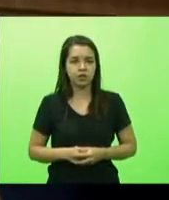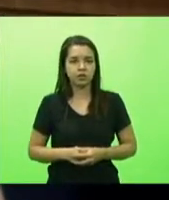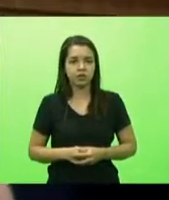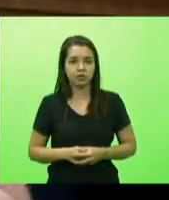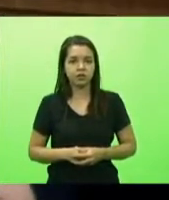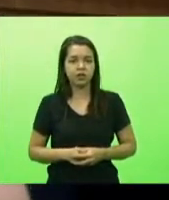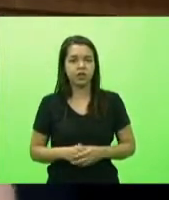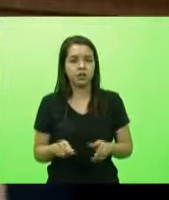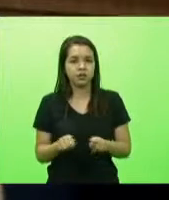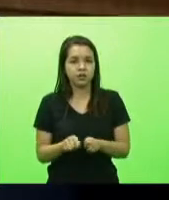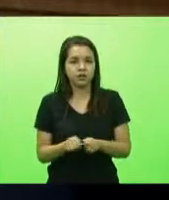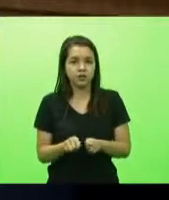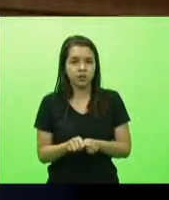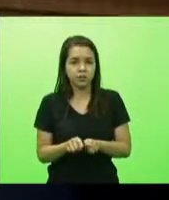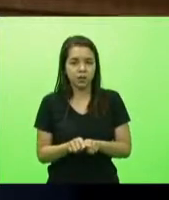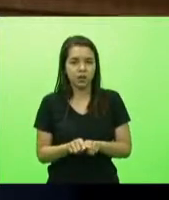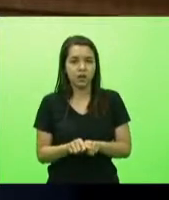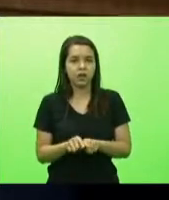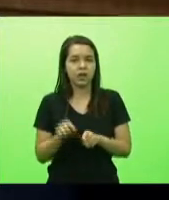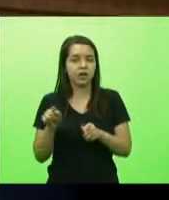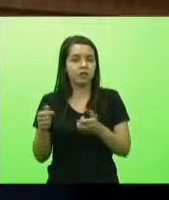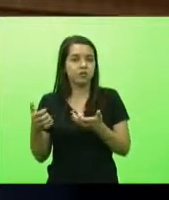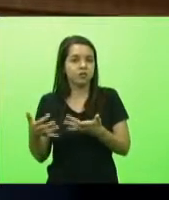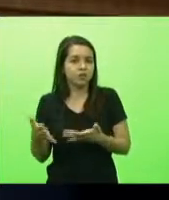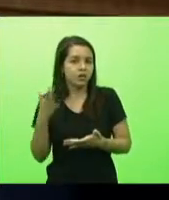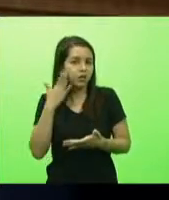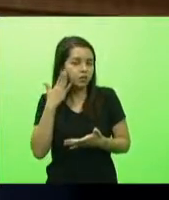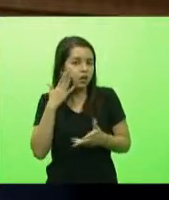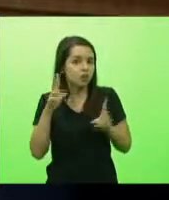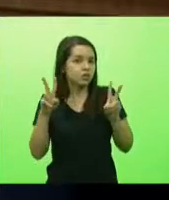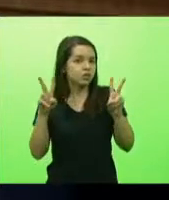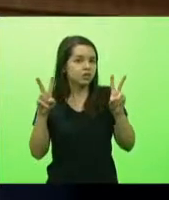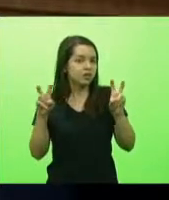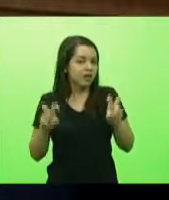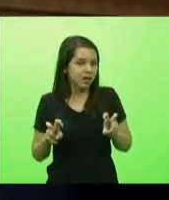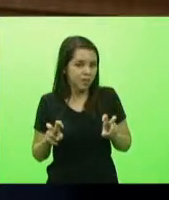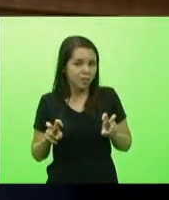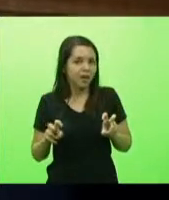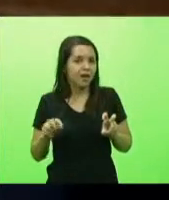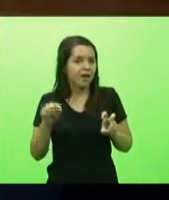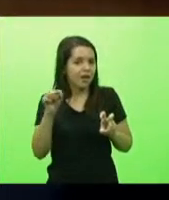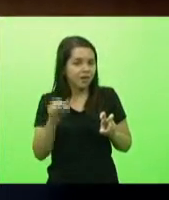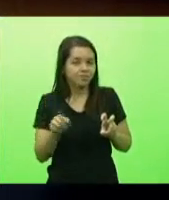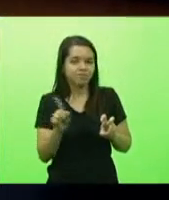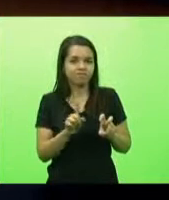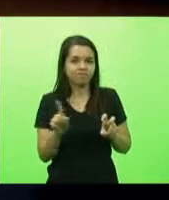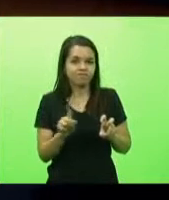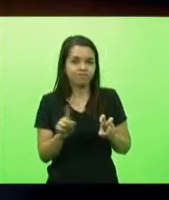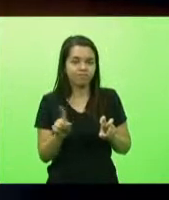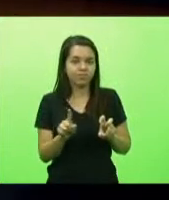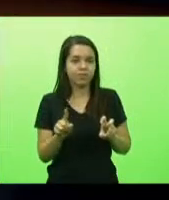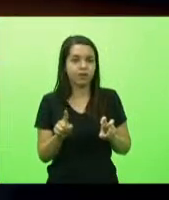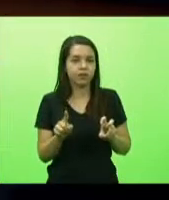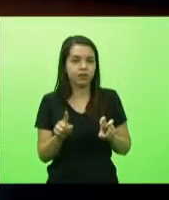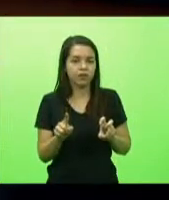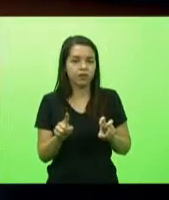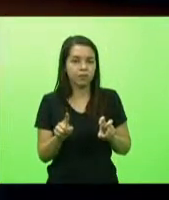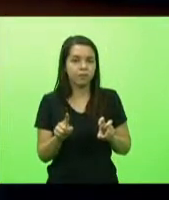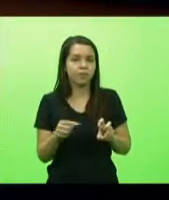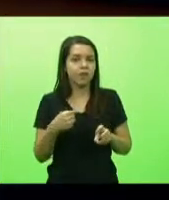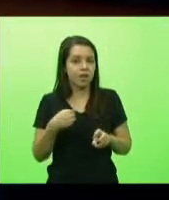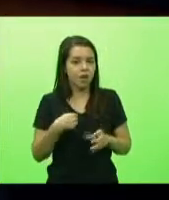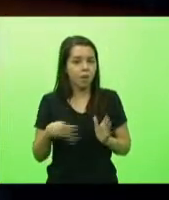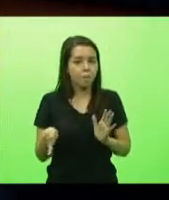eu sei que o tema não é exatamente esse talvez saia um pouco do tema mas eu sou de Chapecó e estou muito preocupada